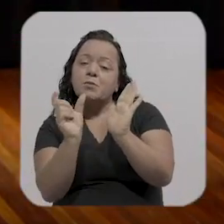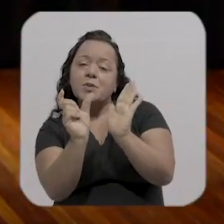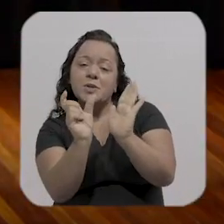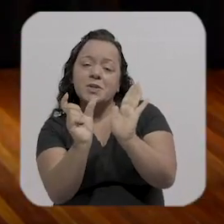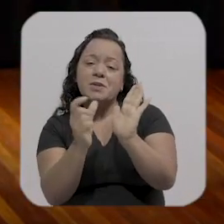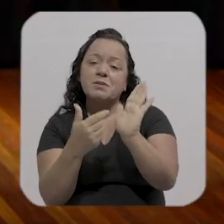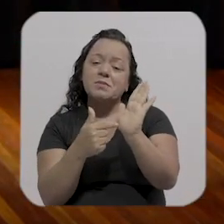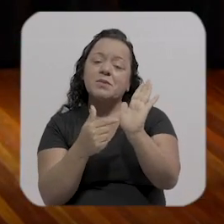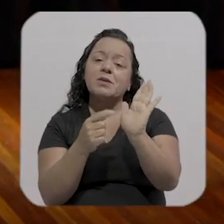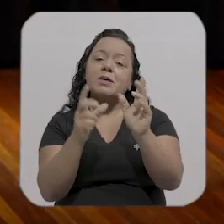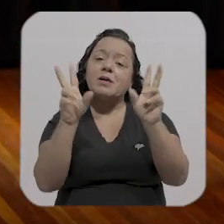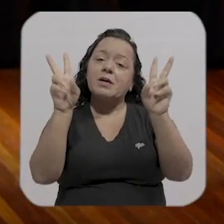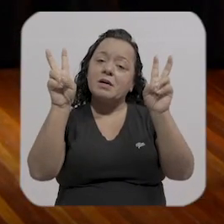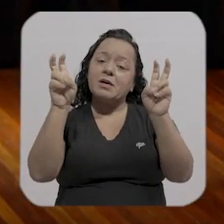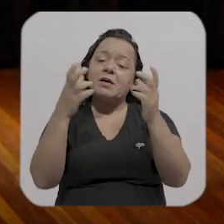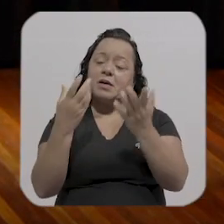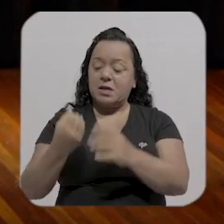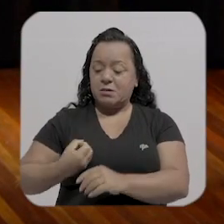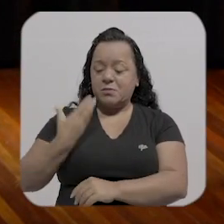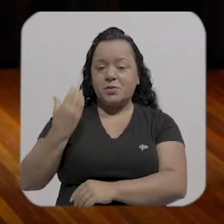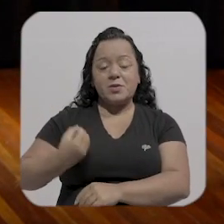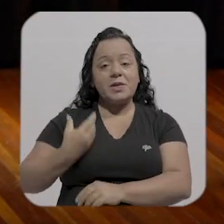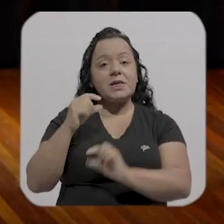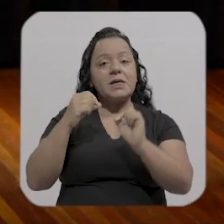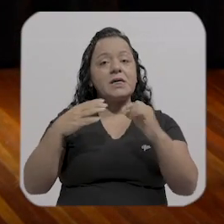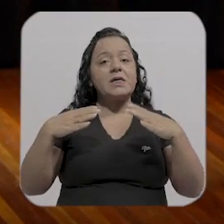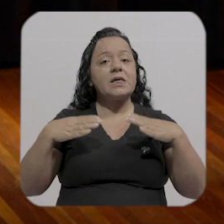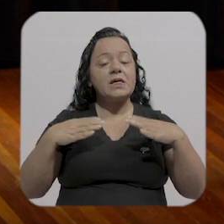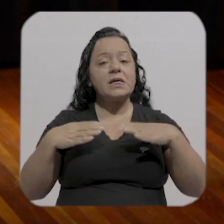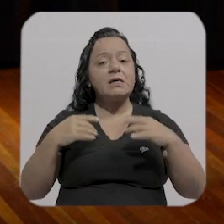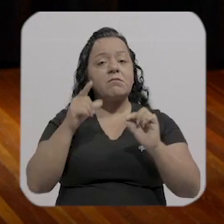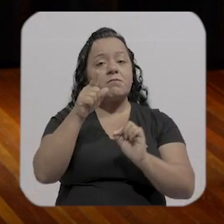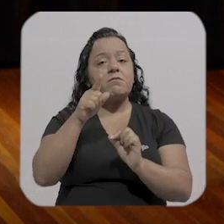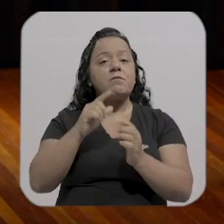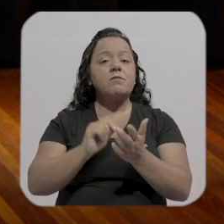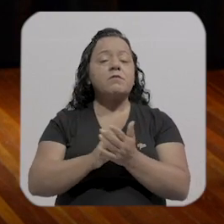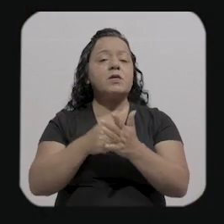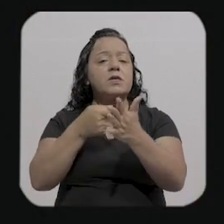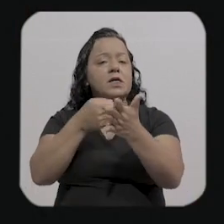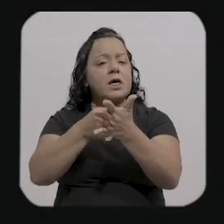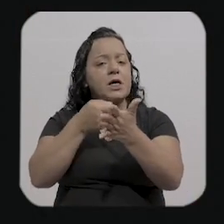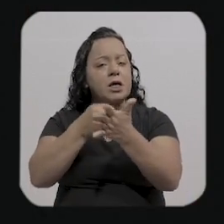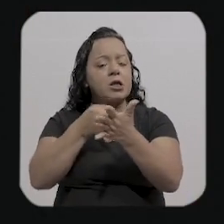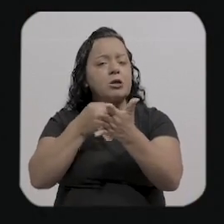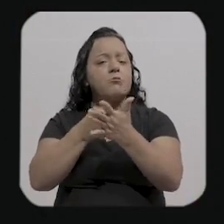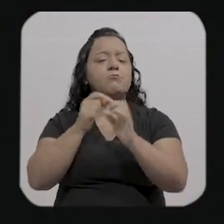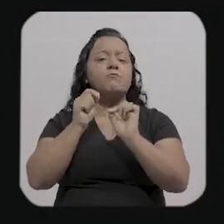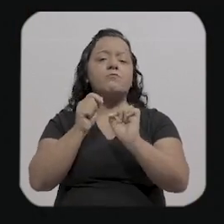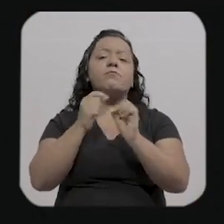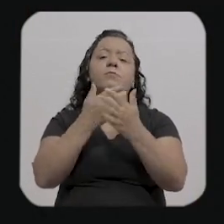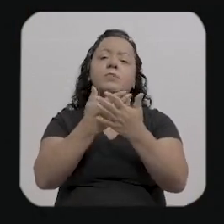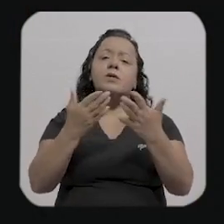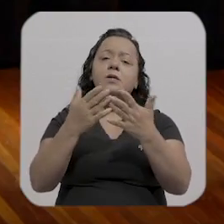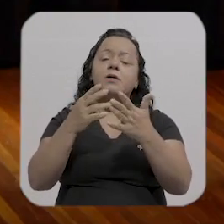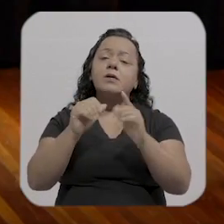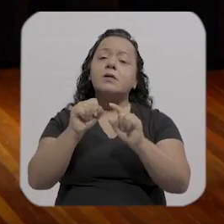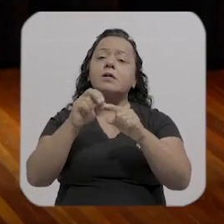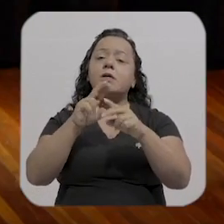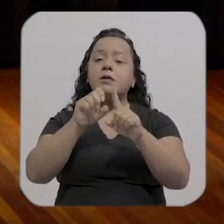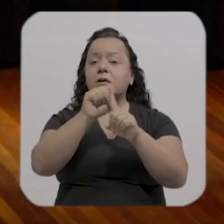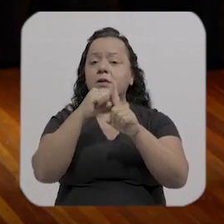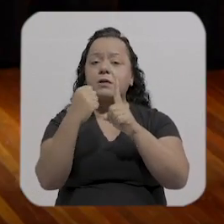de causas sociais né isso tudo atravessa a tua obra e quando você me diz a cidade segue colonizada